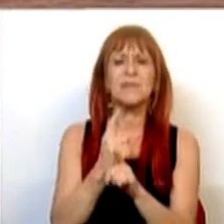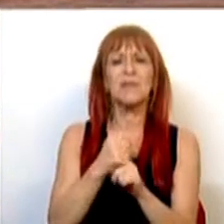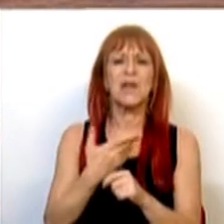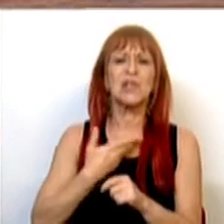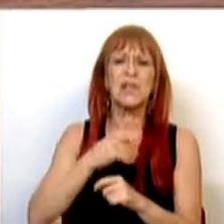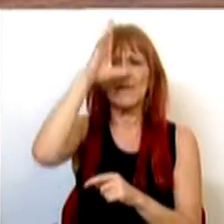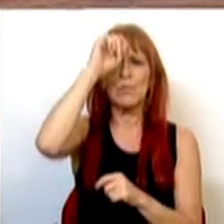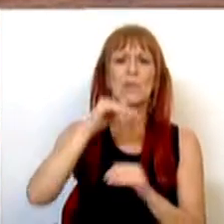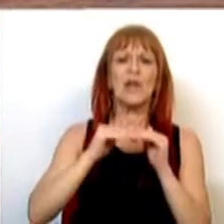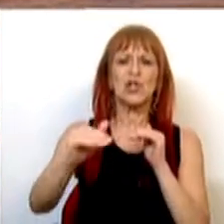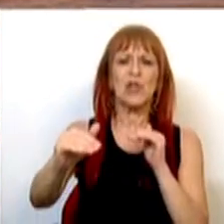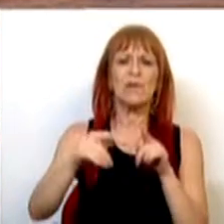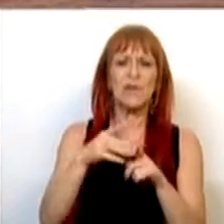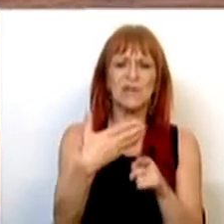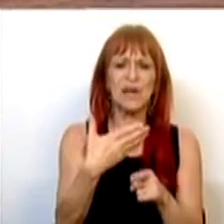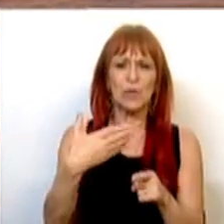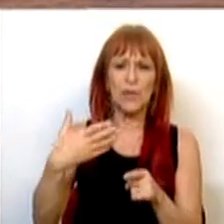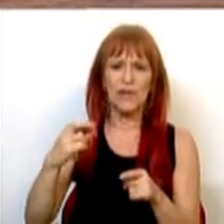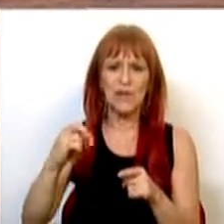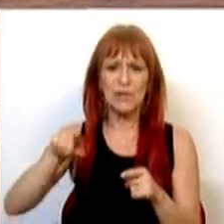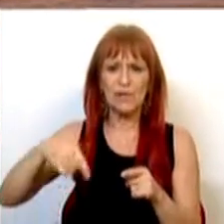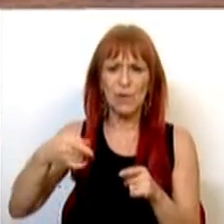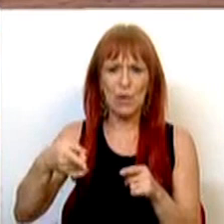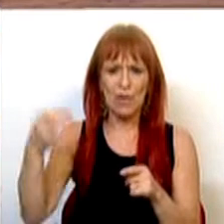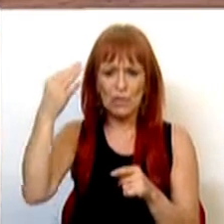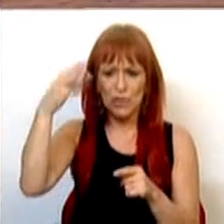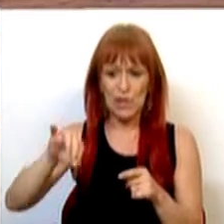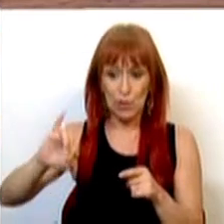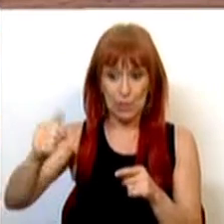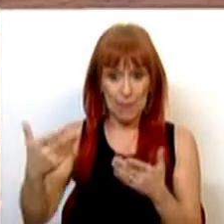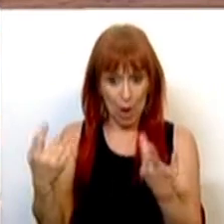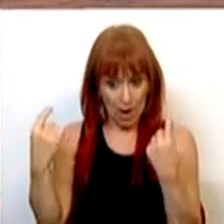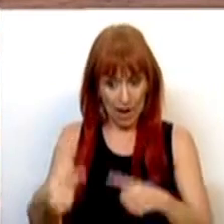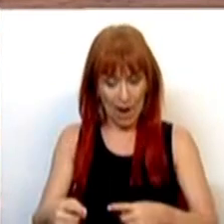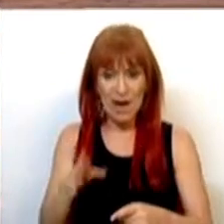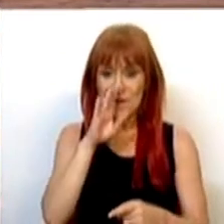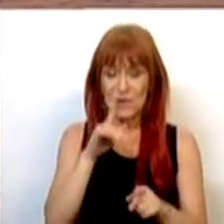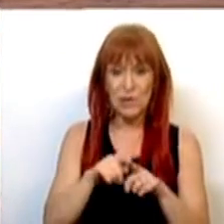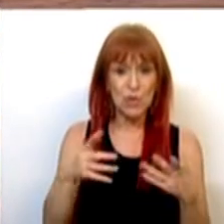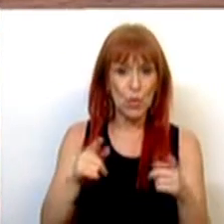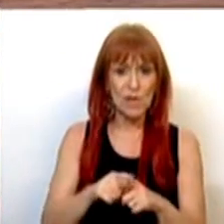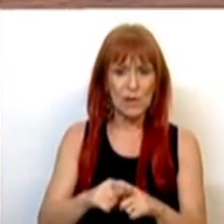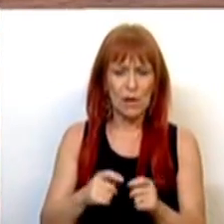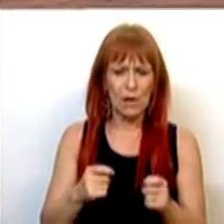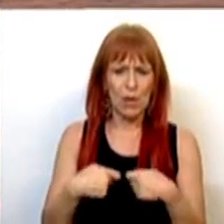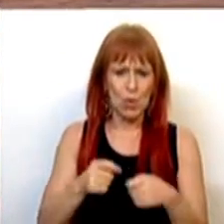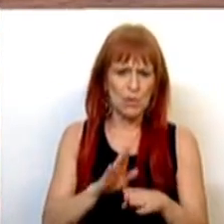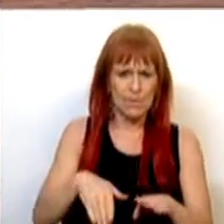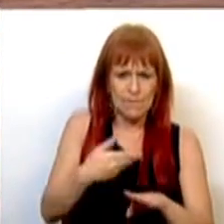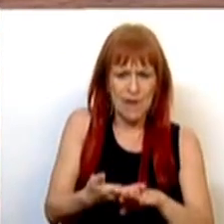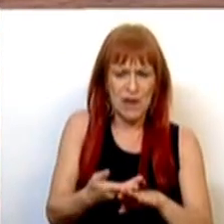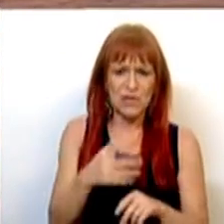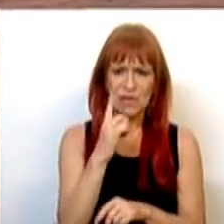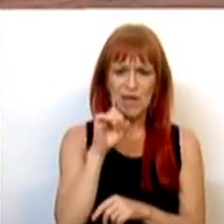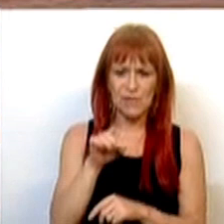a dívida pública estável nos 113,9% do PIB que se registra atualmente, isso implicaria um custo acrescido de 6